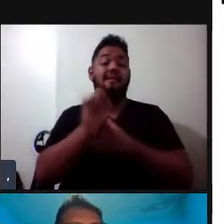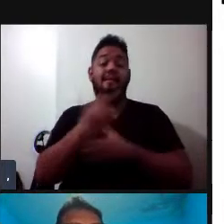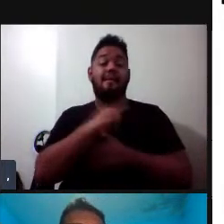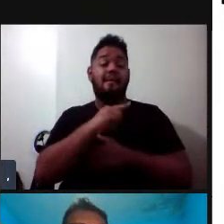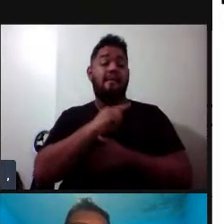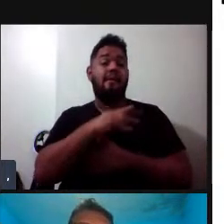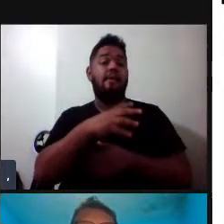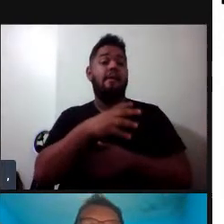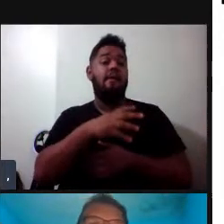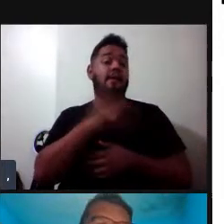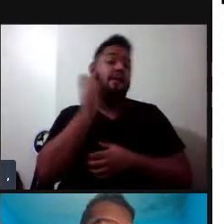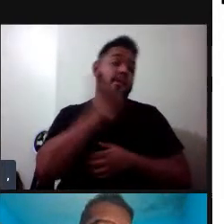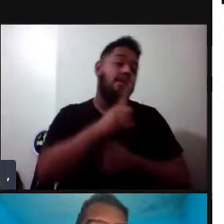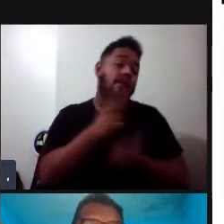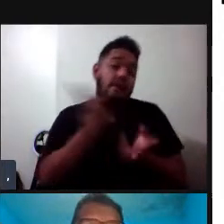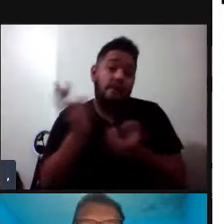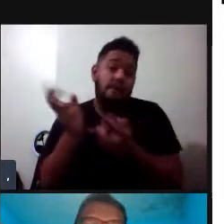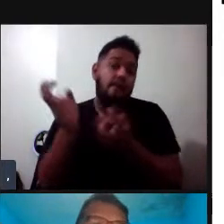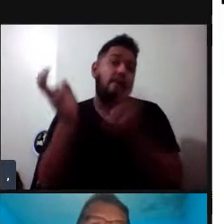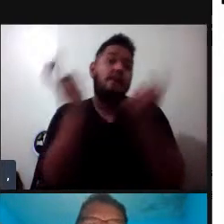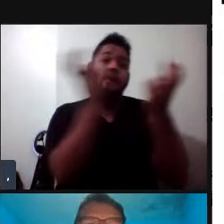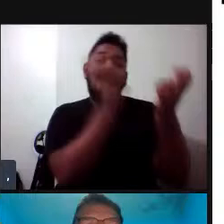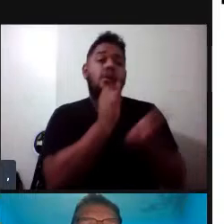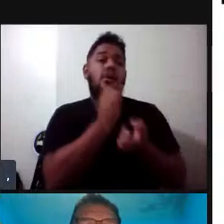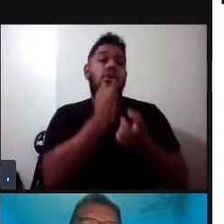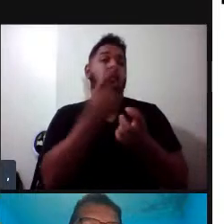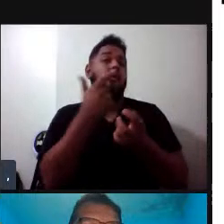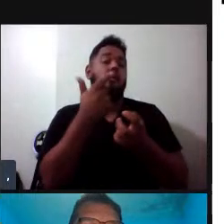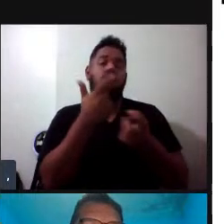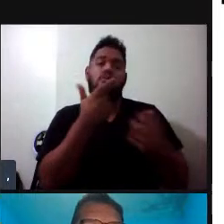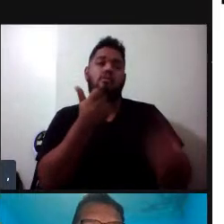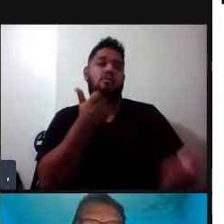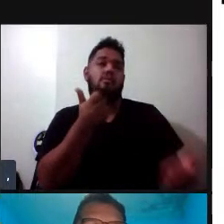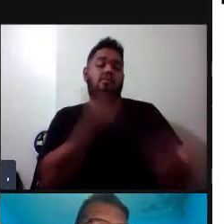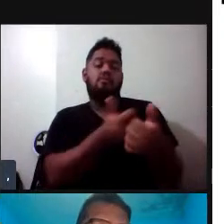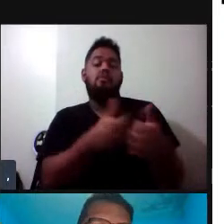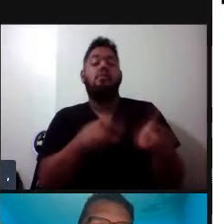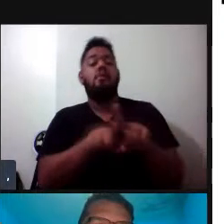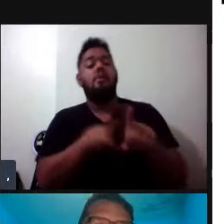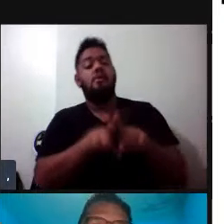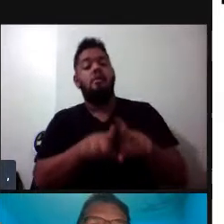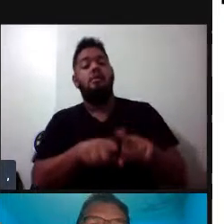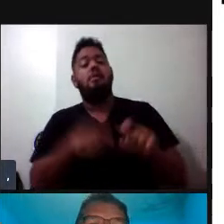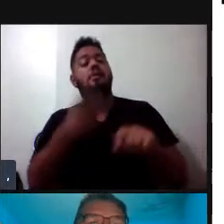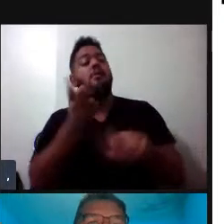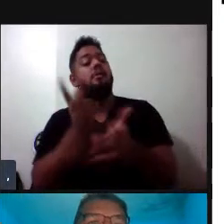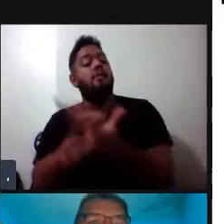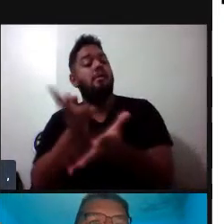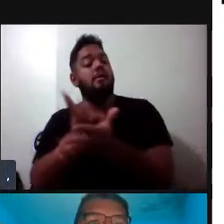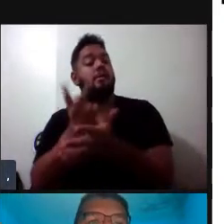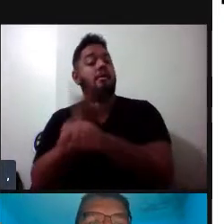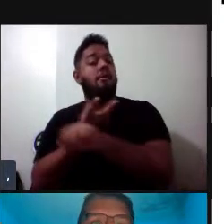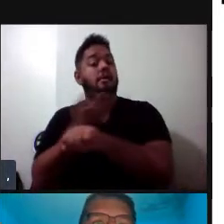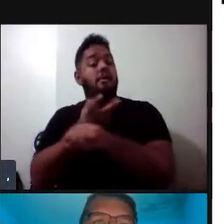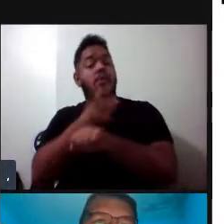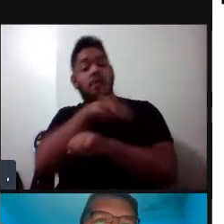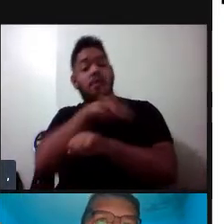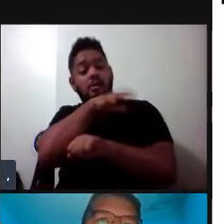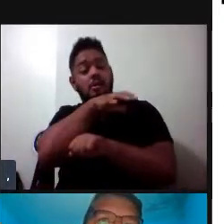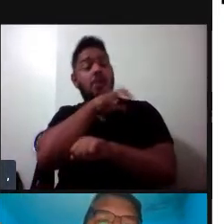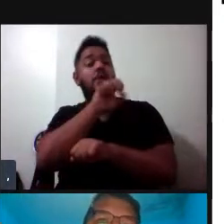rio, ele tem que saber para ele não se chocar, né, e também o tempo inteiro procurando presas, e normalmente quando eles estão